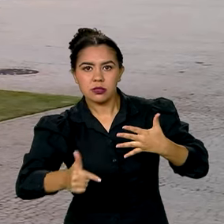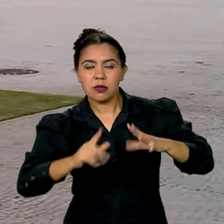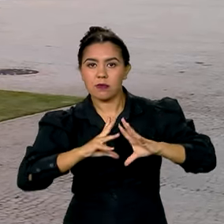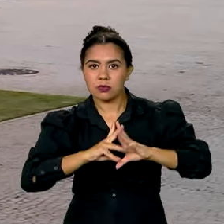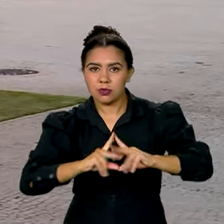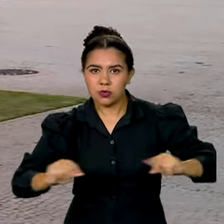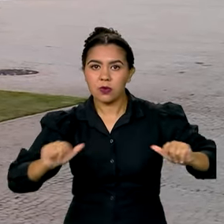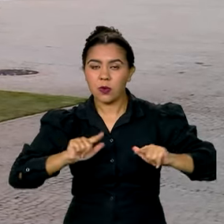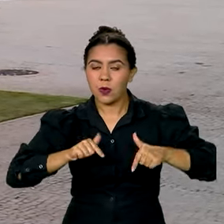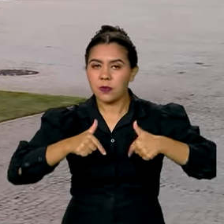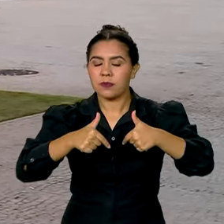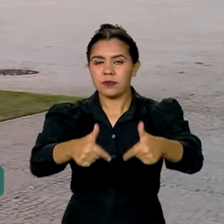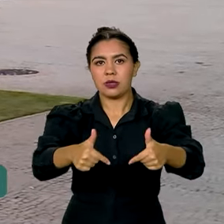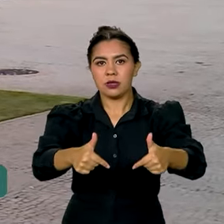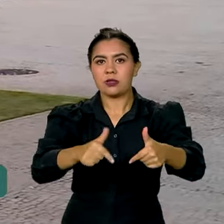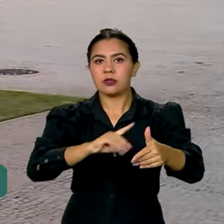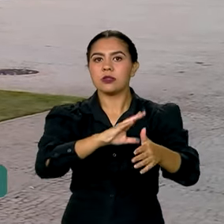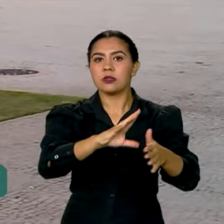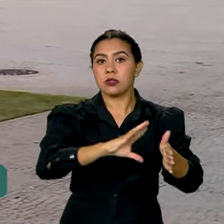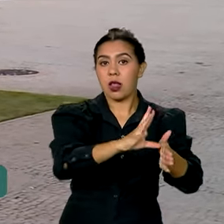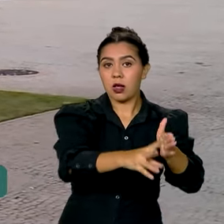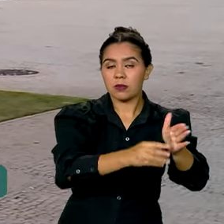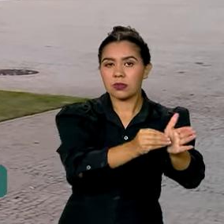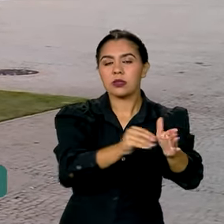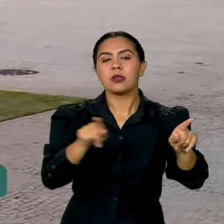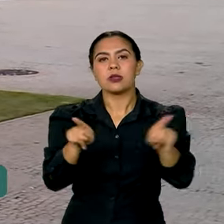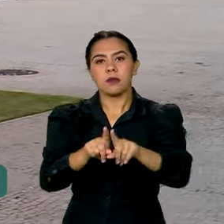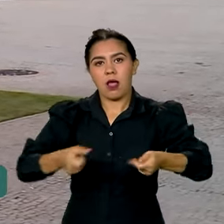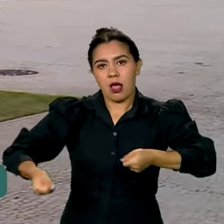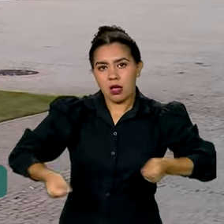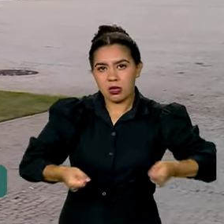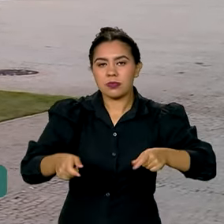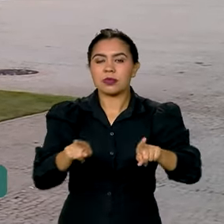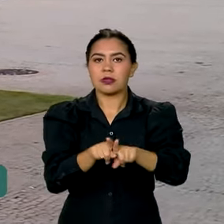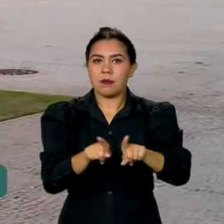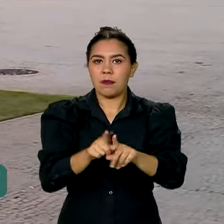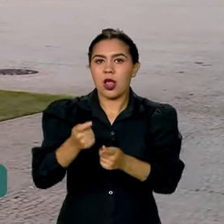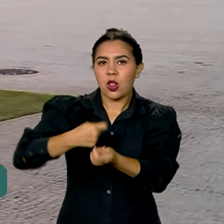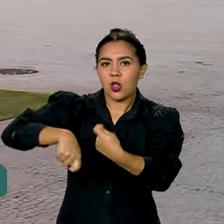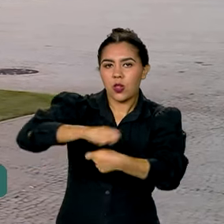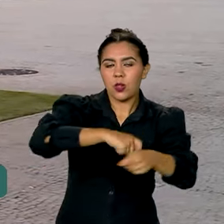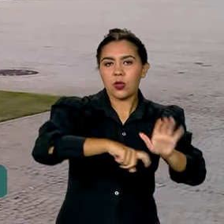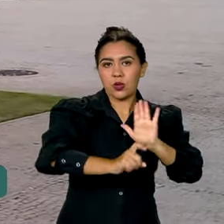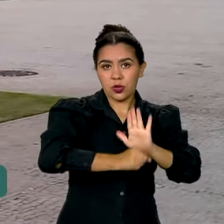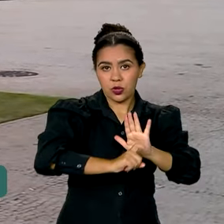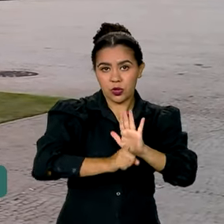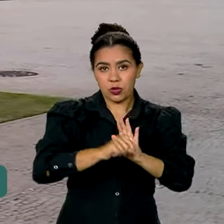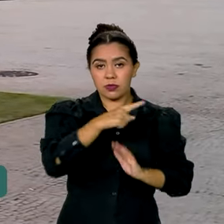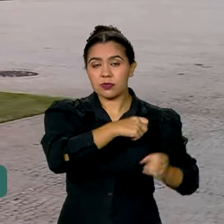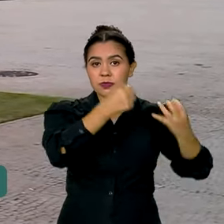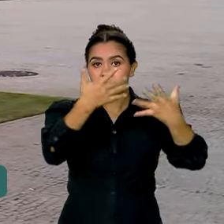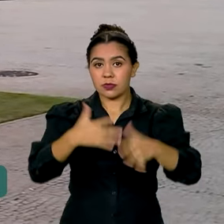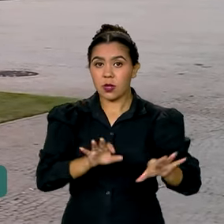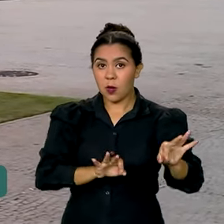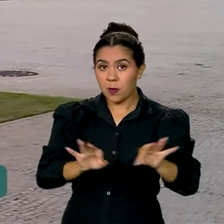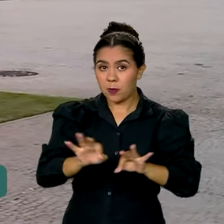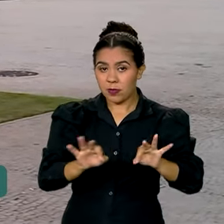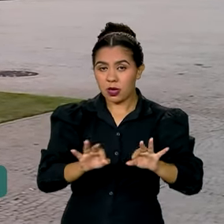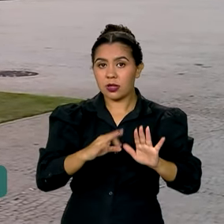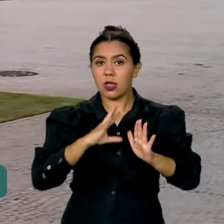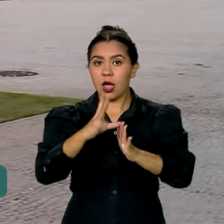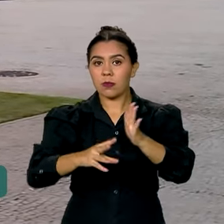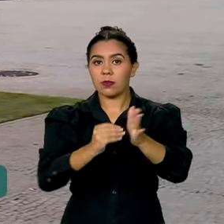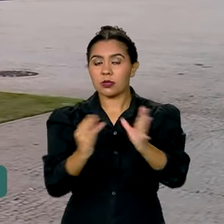desmatamento na Amazônia legal e crimes como garimpo e tráfico de drogas. Ao todo, o Plano Amazônia deve receber 1